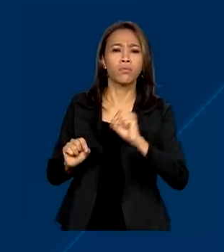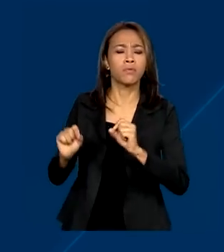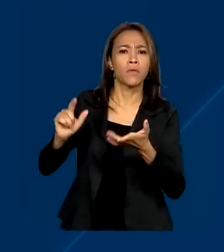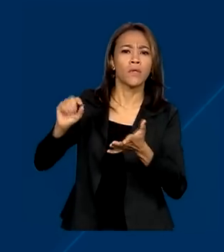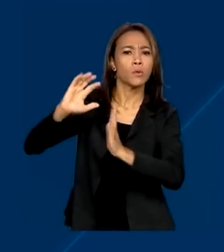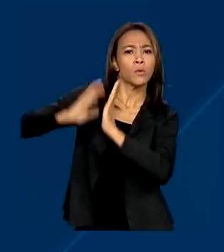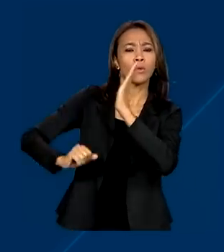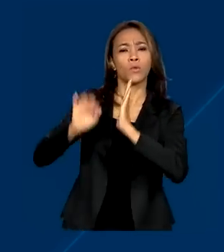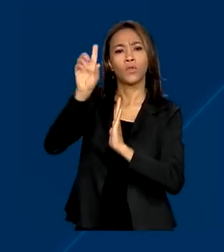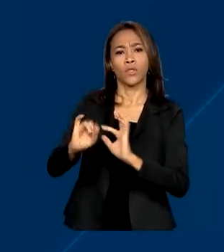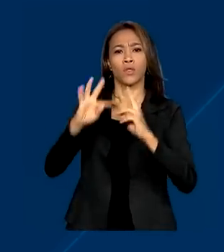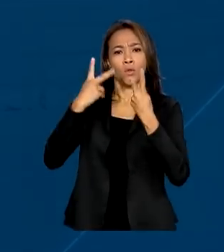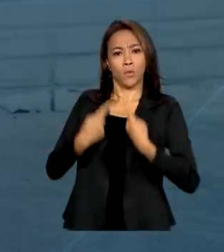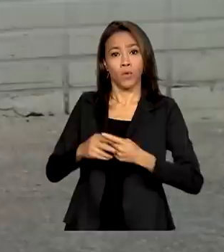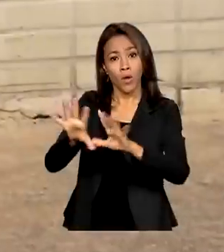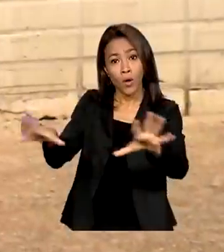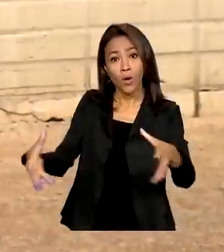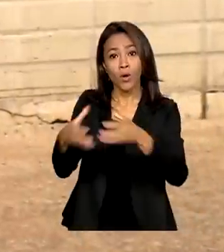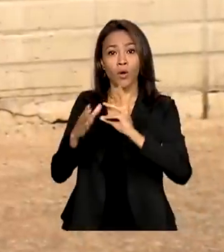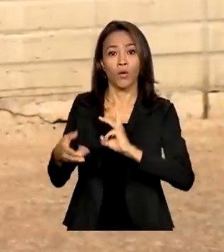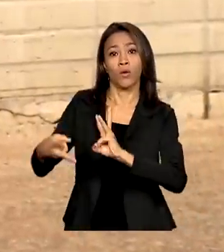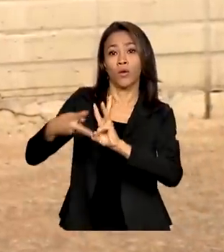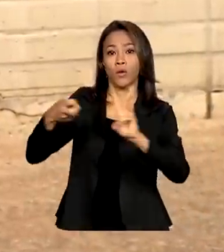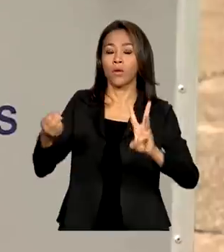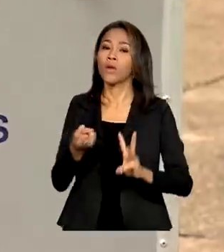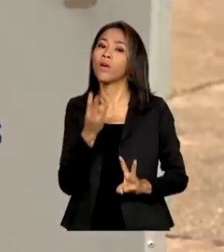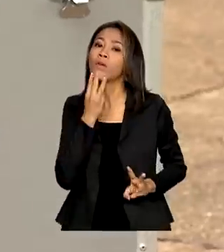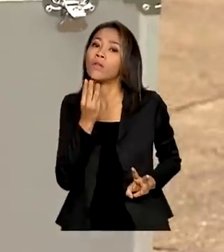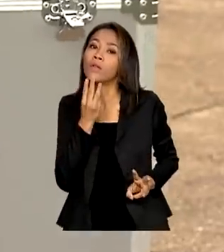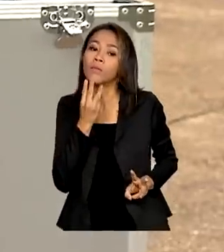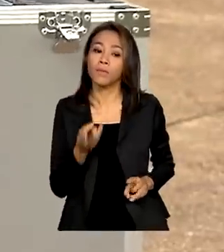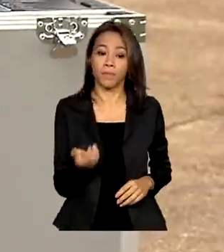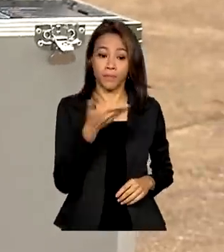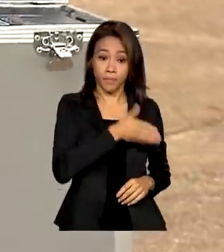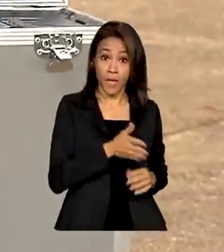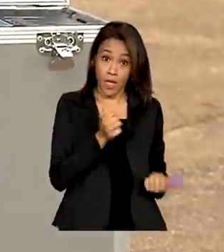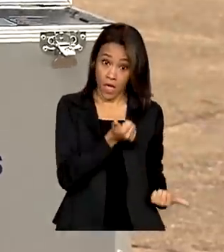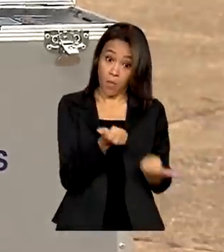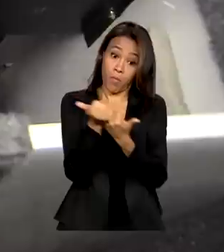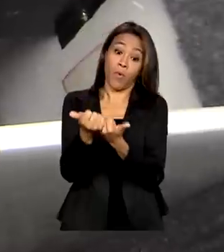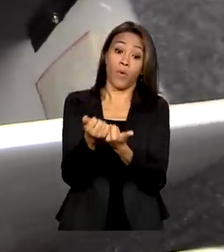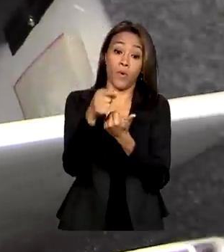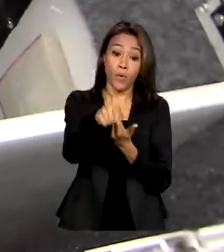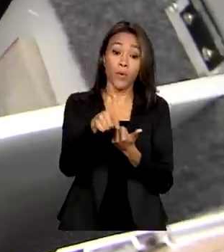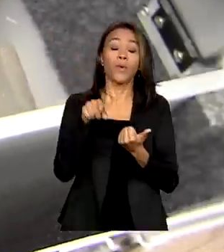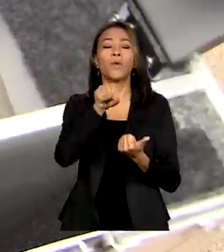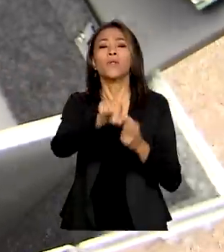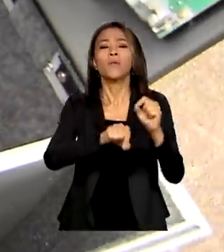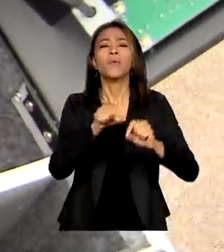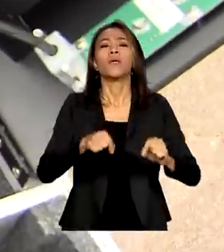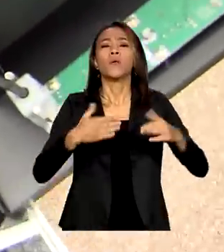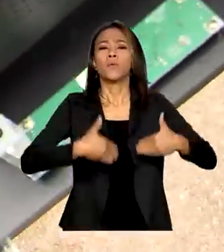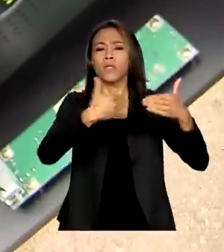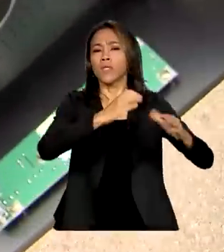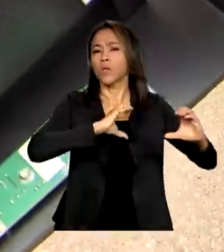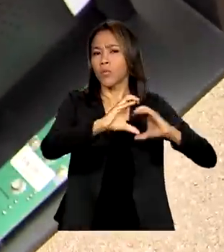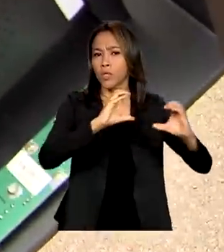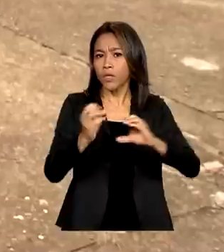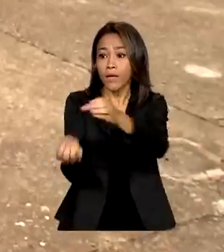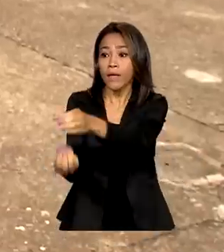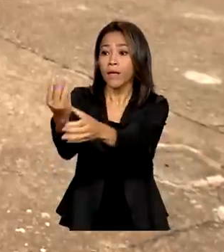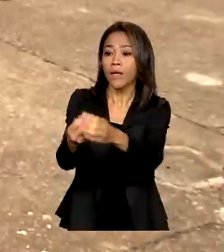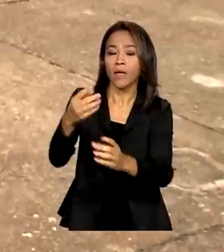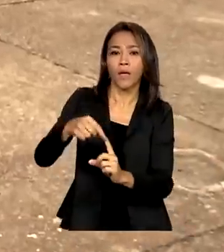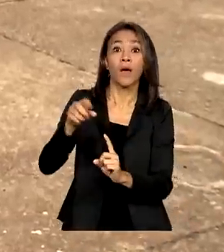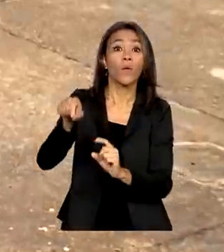a população Yanomami. Em apoio às equipes que trabalham na região, o Ministério das Comunicações vai instalar pontos de internet